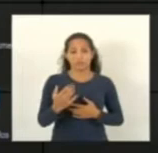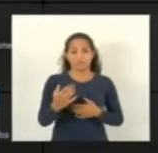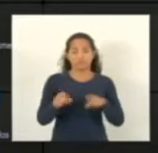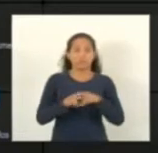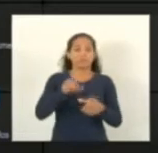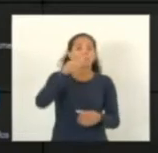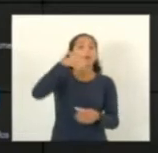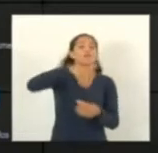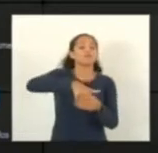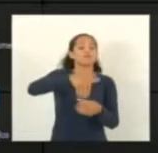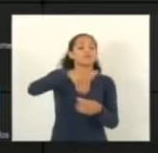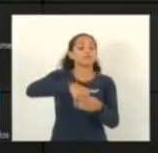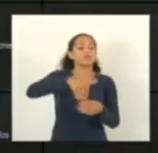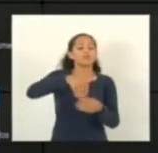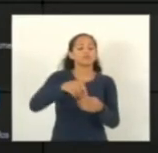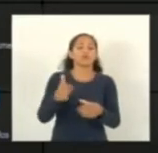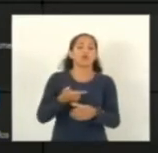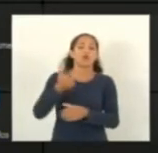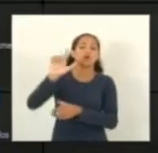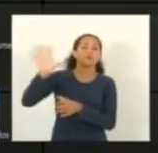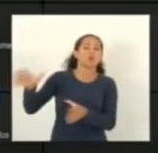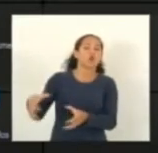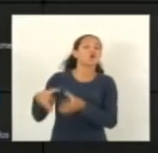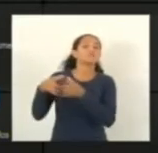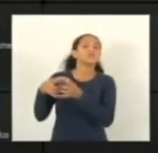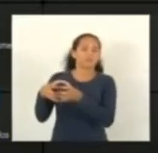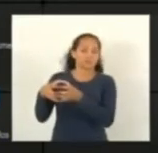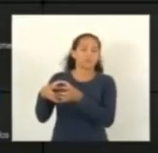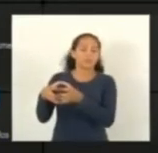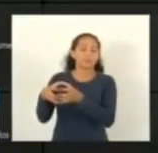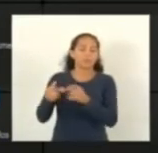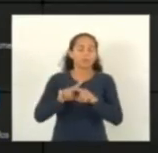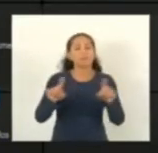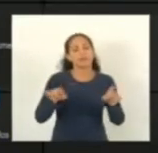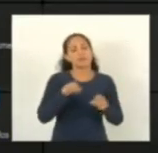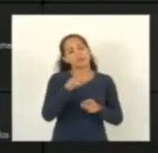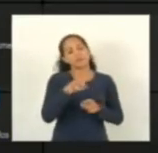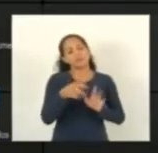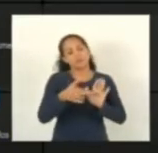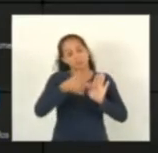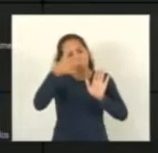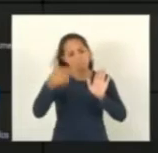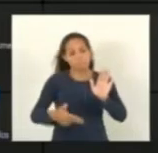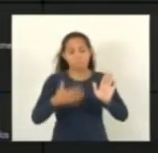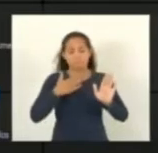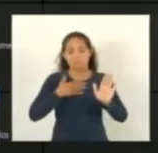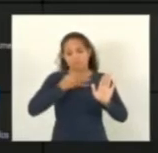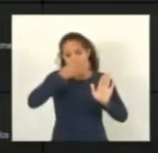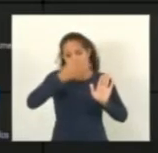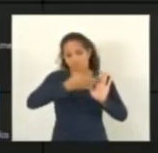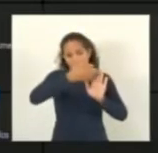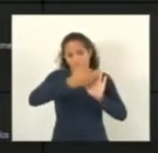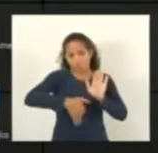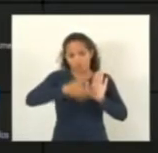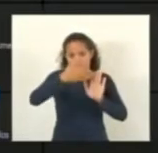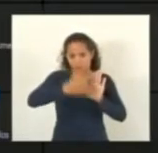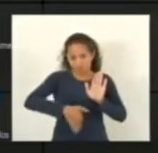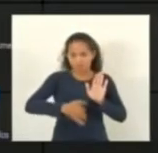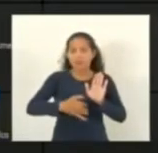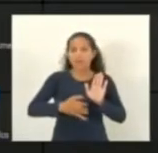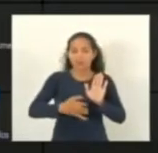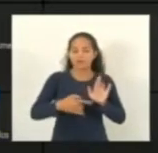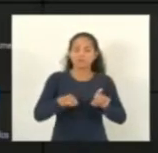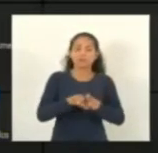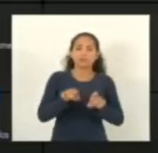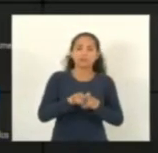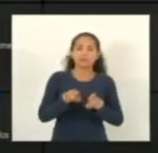votado através de outra comissão, mas esse é o meu relato e aos demais pares da